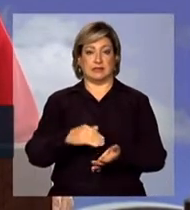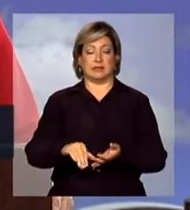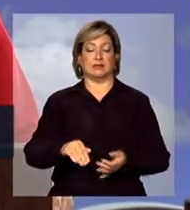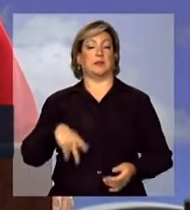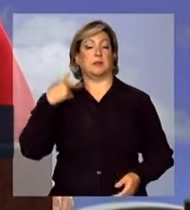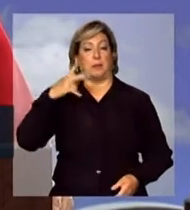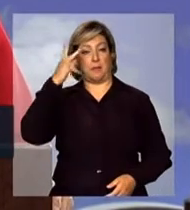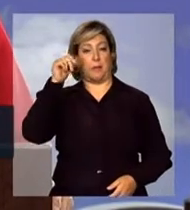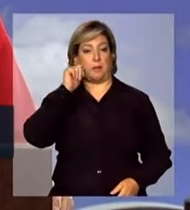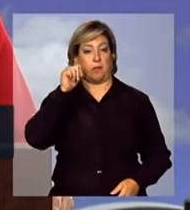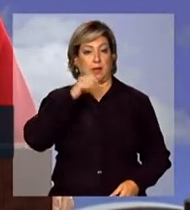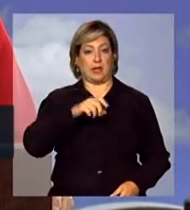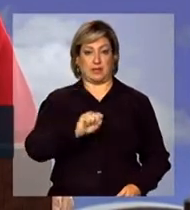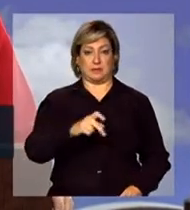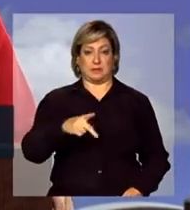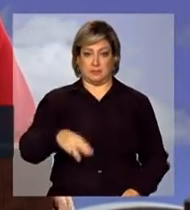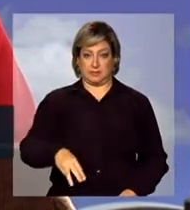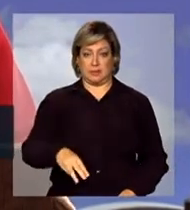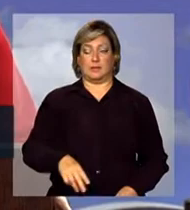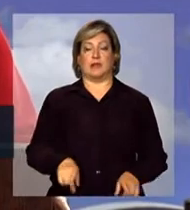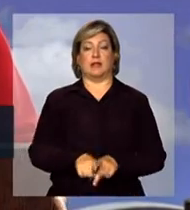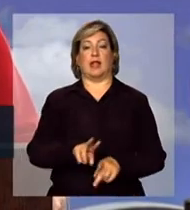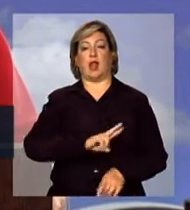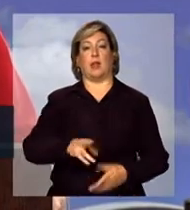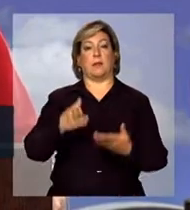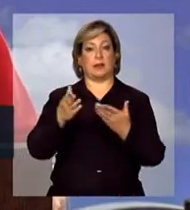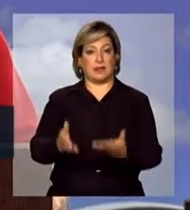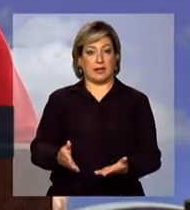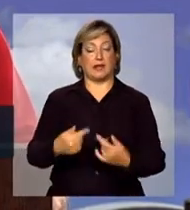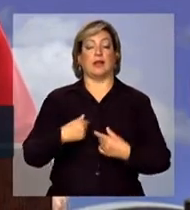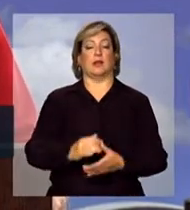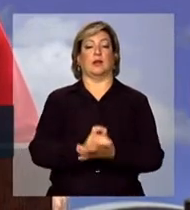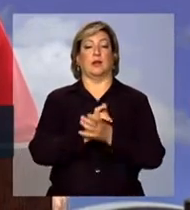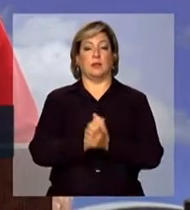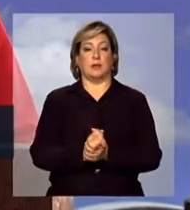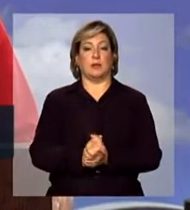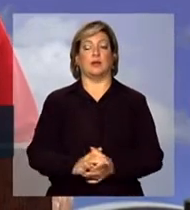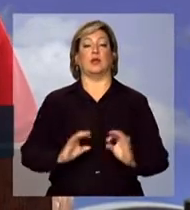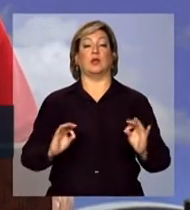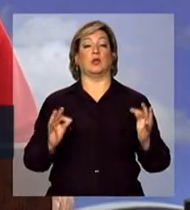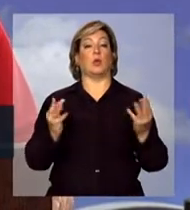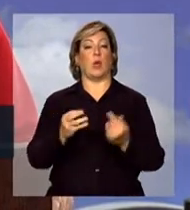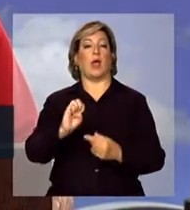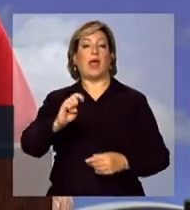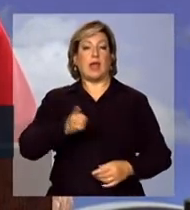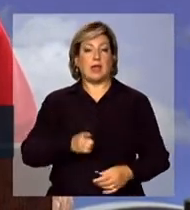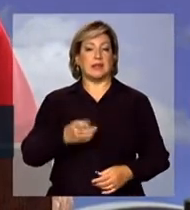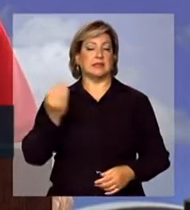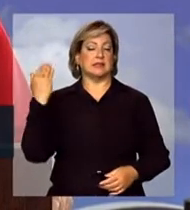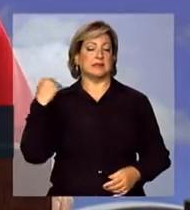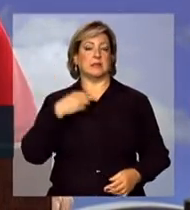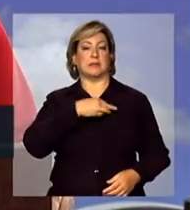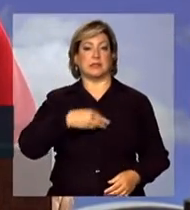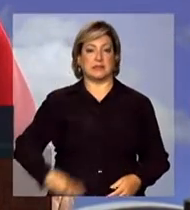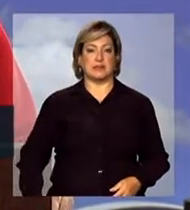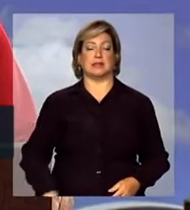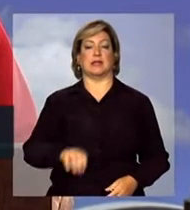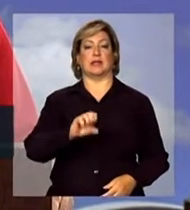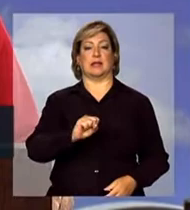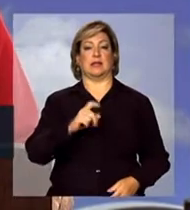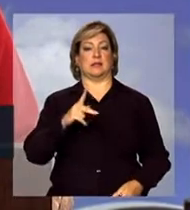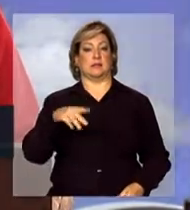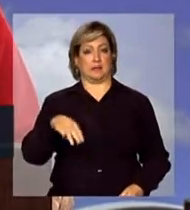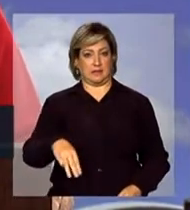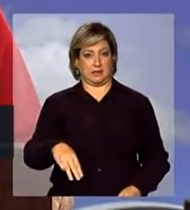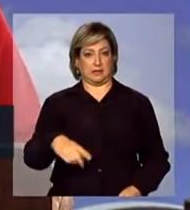Políticas para as Mulheres, em nome dela, cumprimento todas as ex-ministras da Secretaria